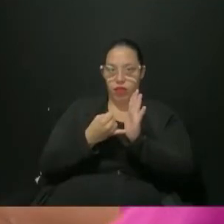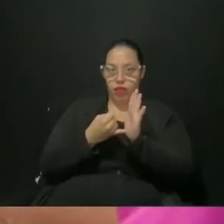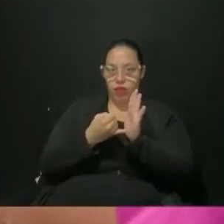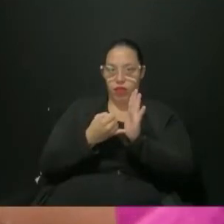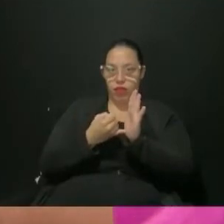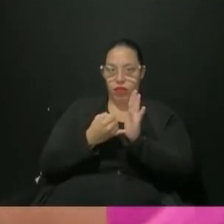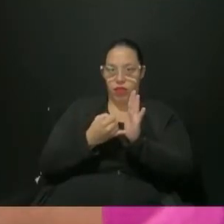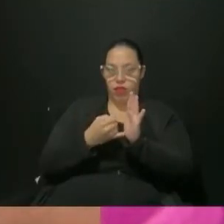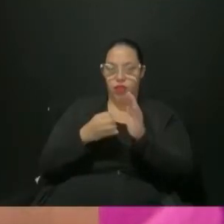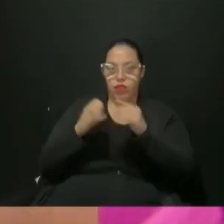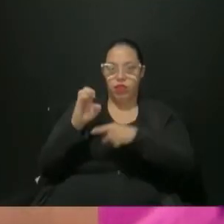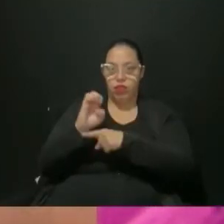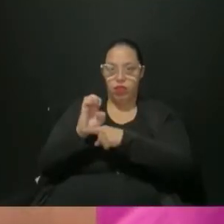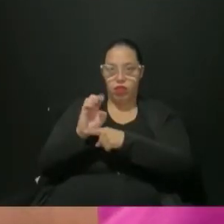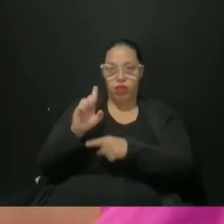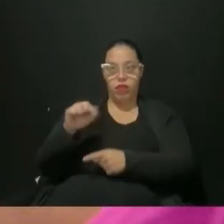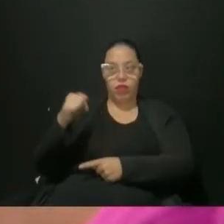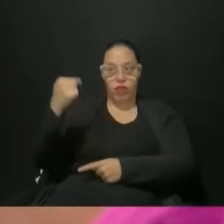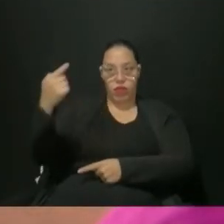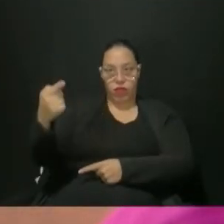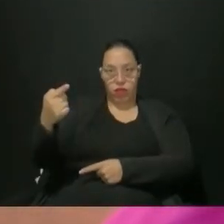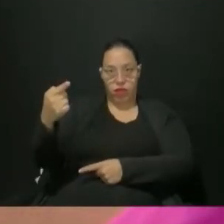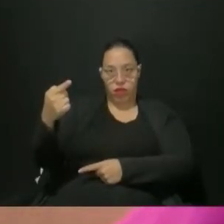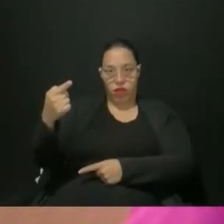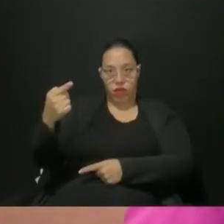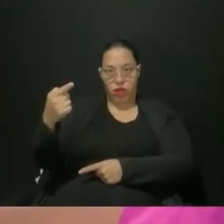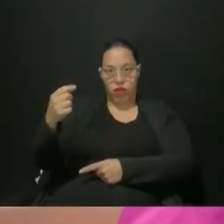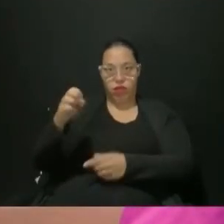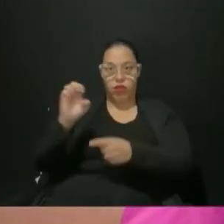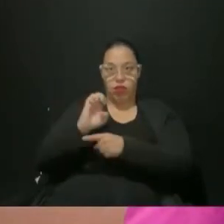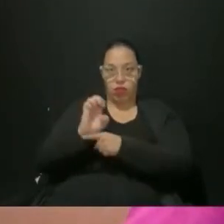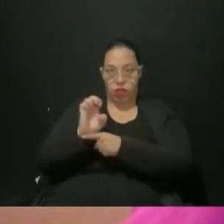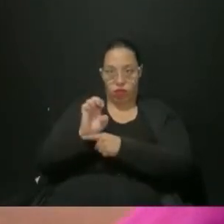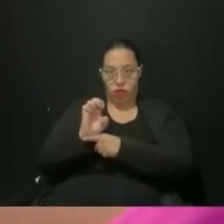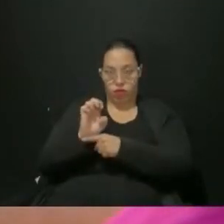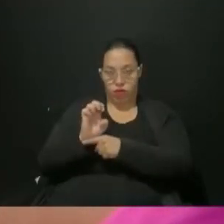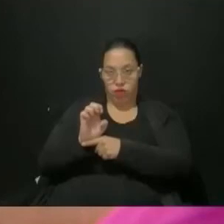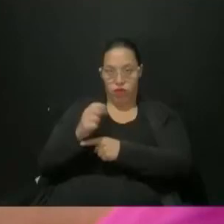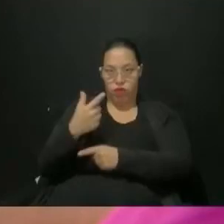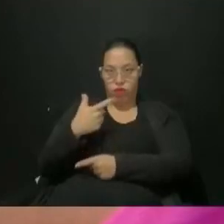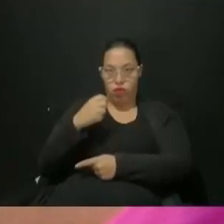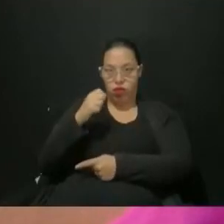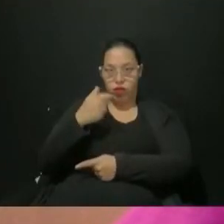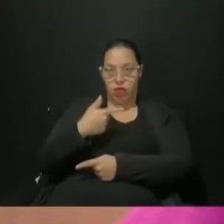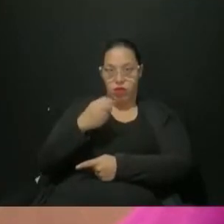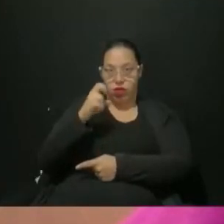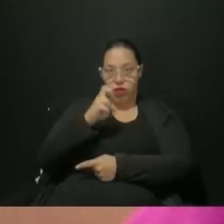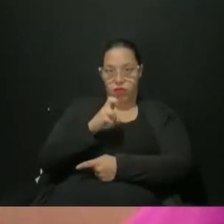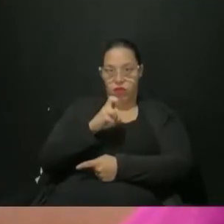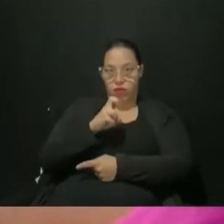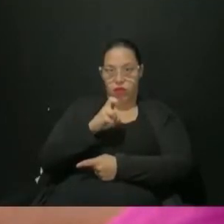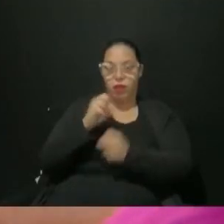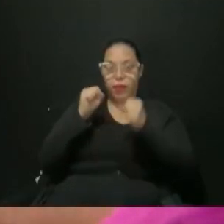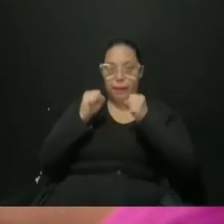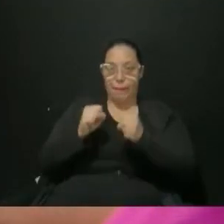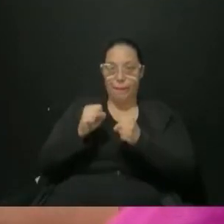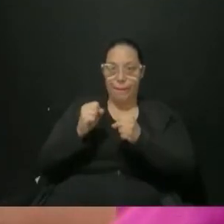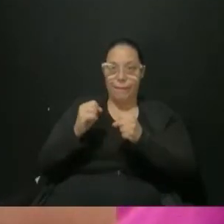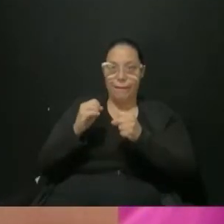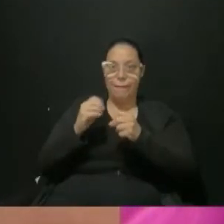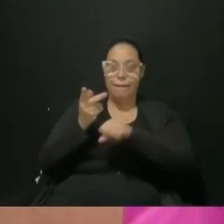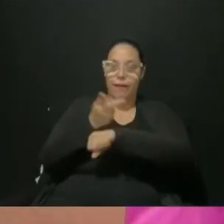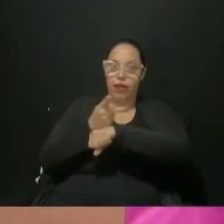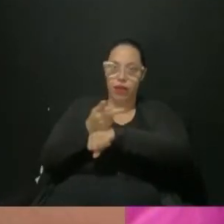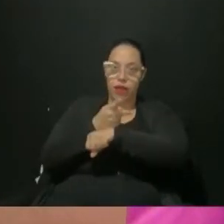quem está na rede estadual ou já foi direcionado para uma escola da rede estadual para 2025, ele pode